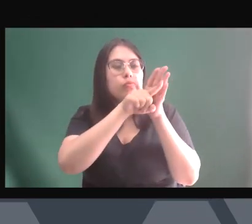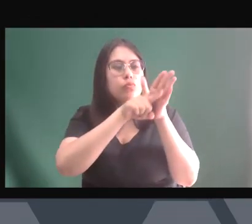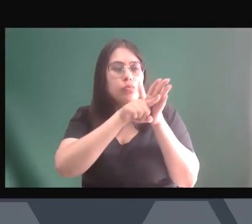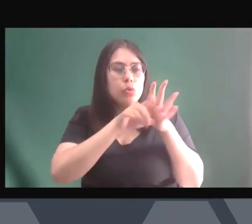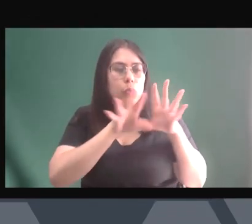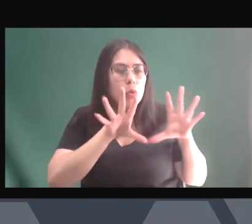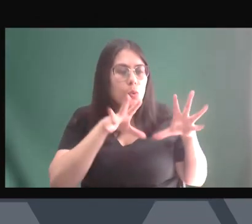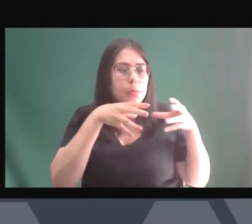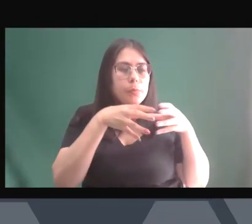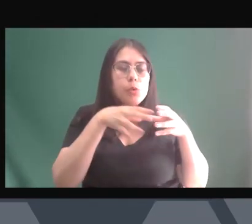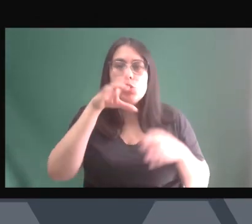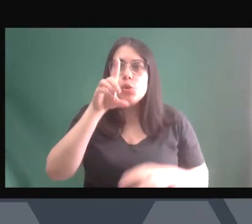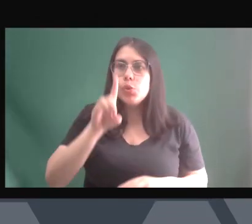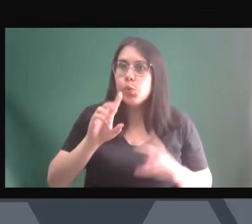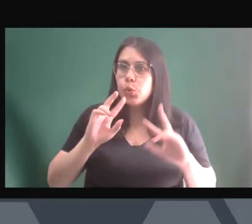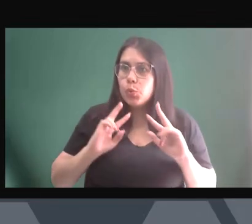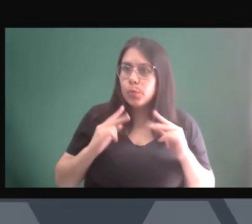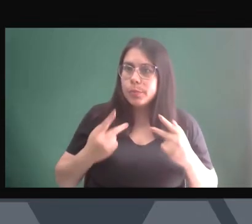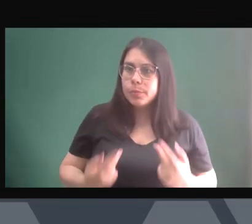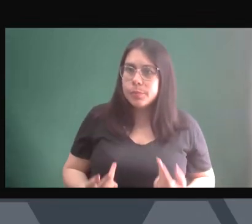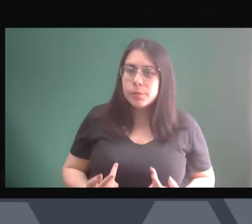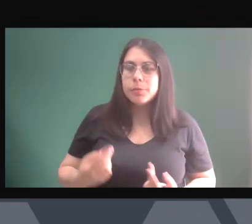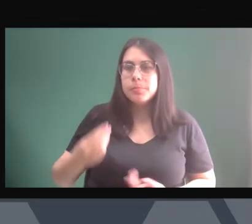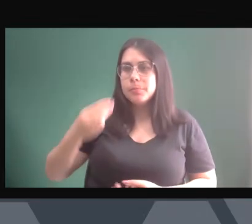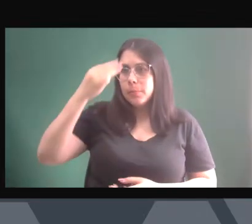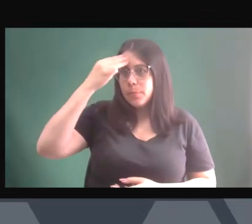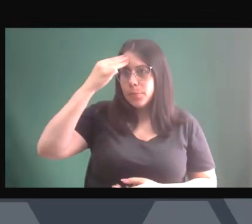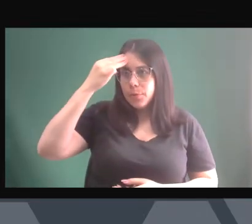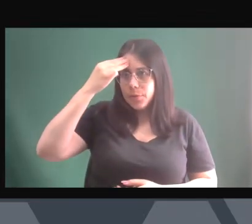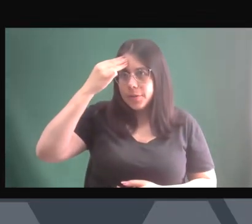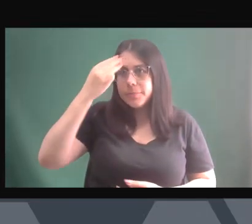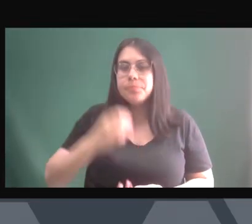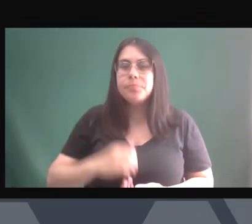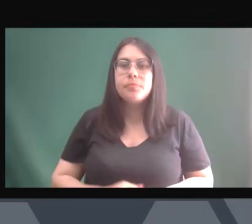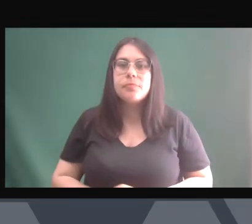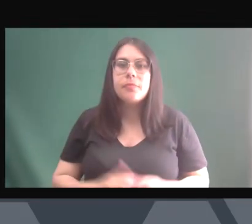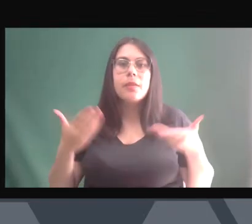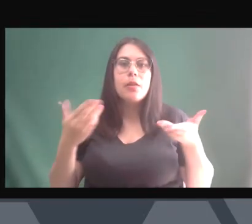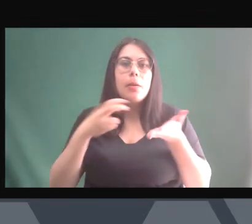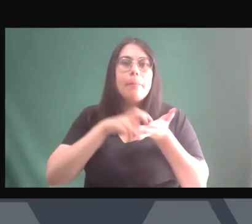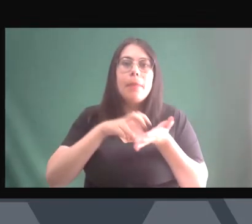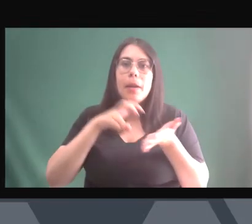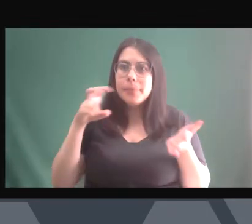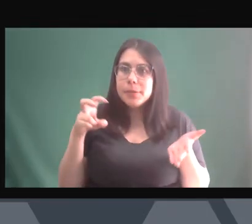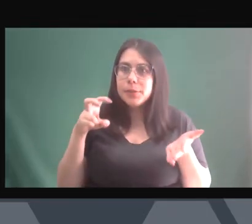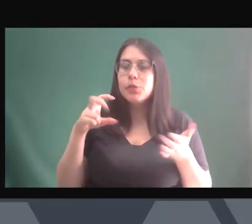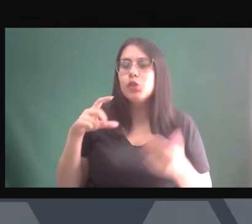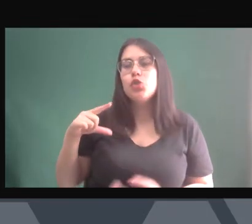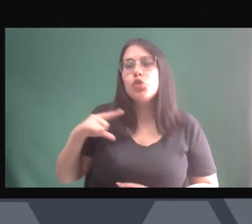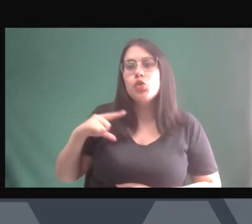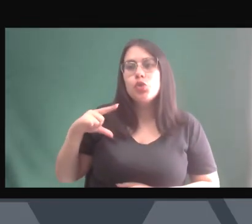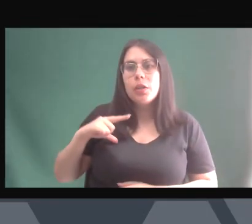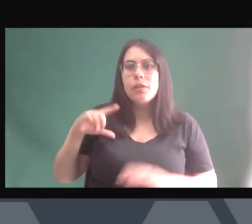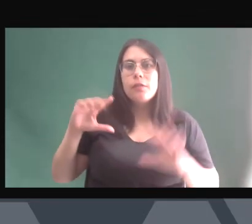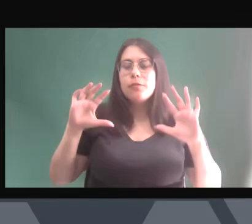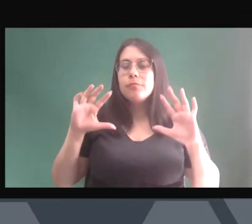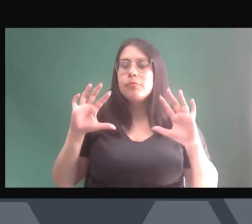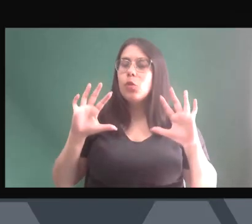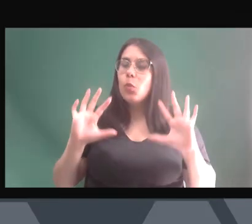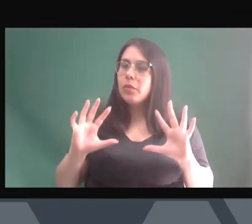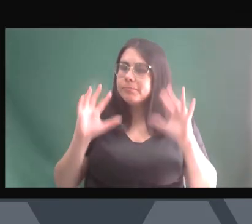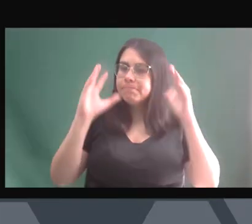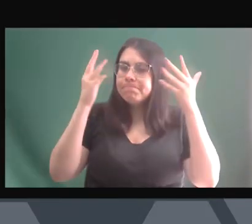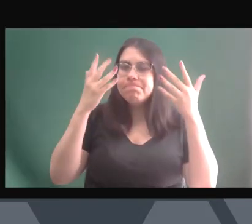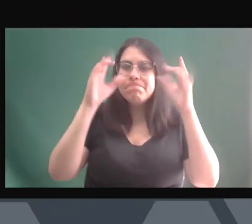em Direitos Humanos, Democracia e Memória, pela manhã a gente teve um evento riquíssimo